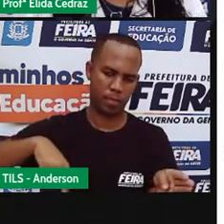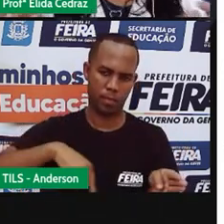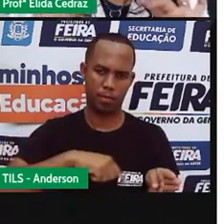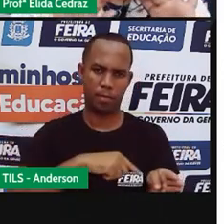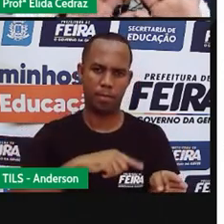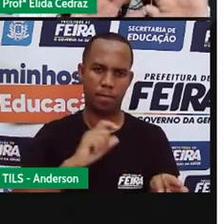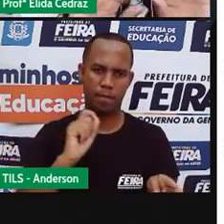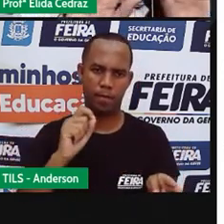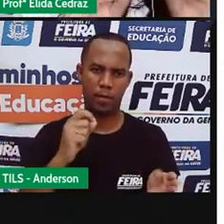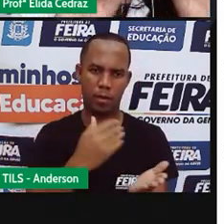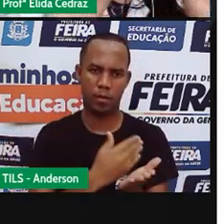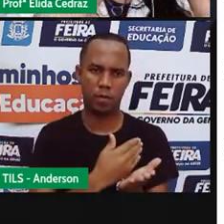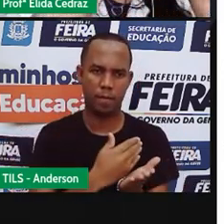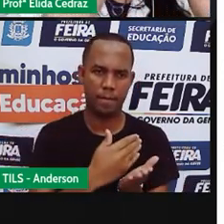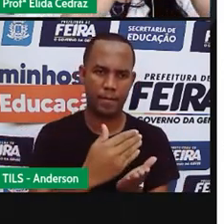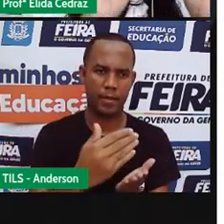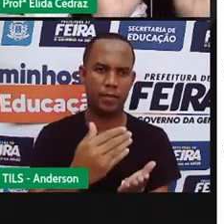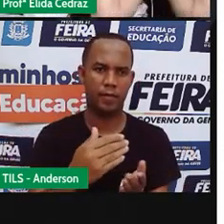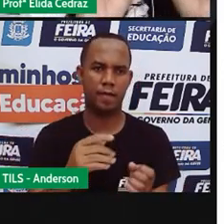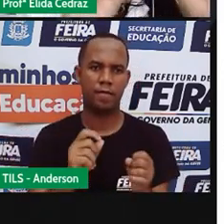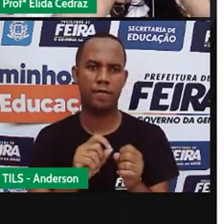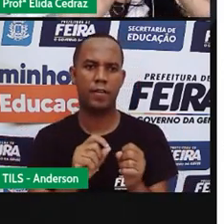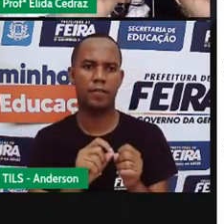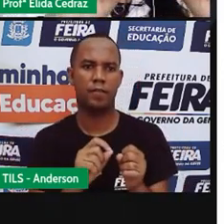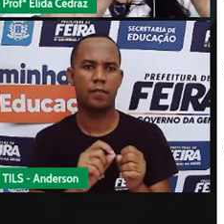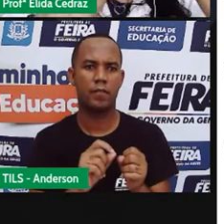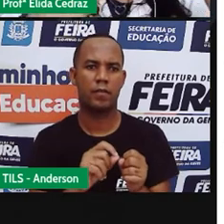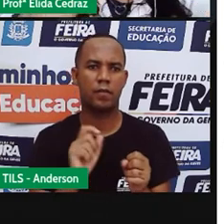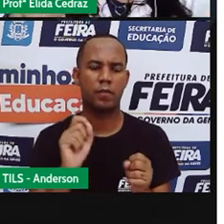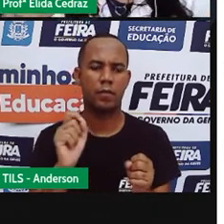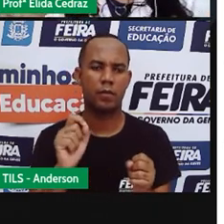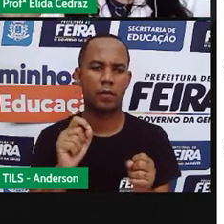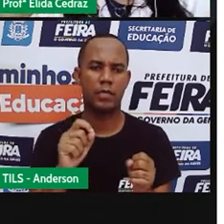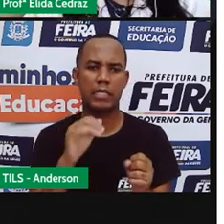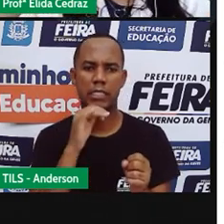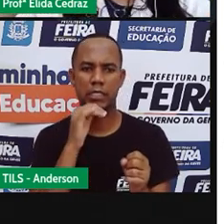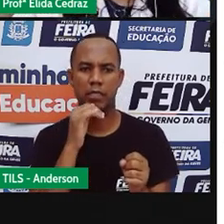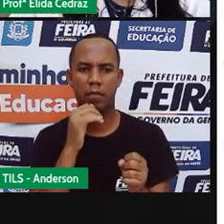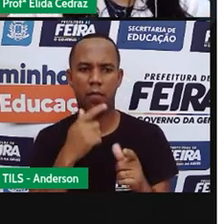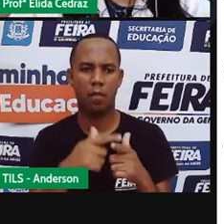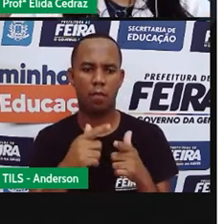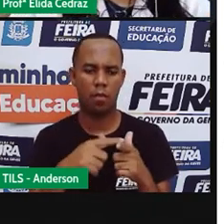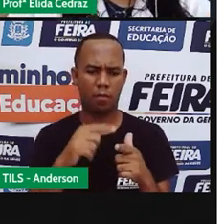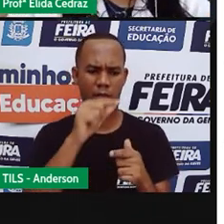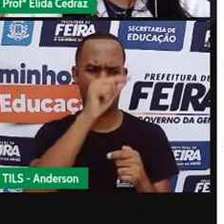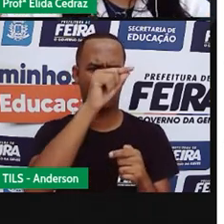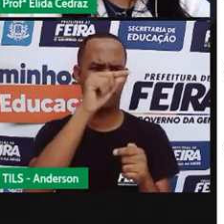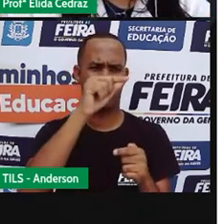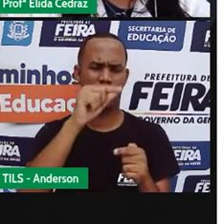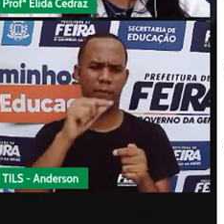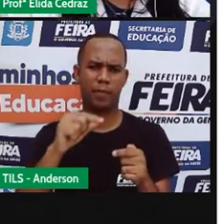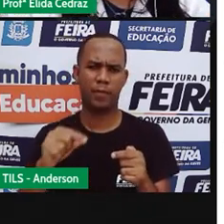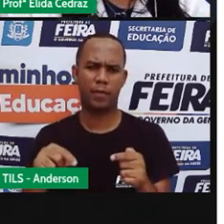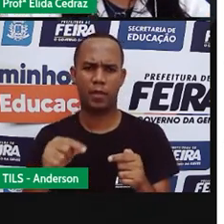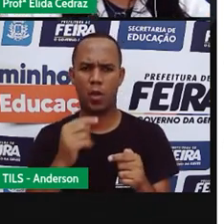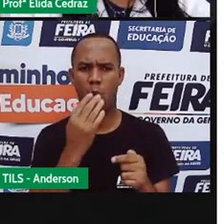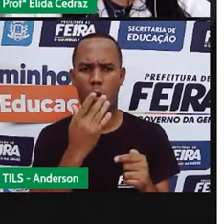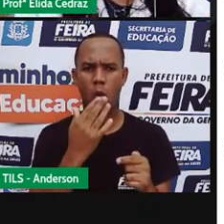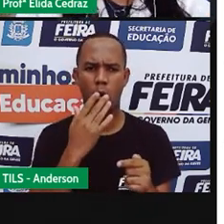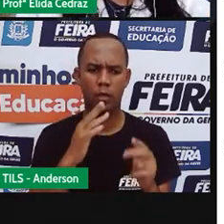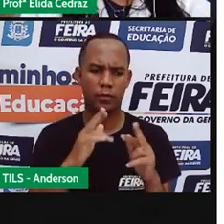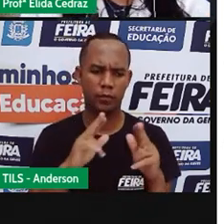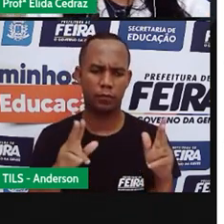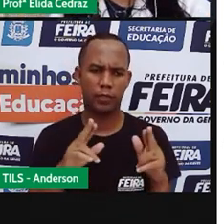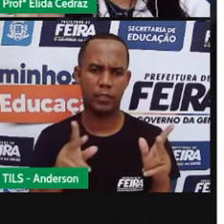fora começa a fazer uma rachadura e começa a ficar úlida a torta fica diferente